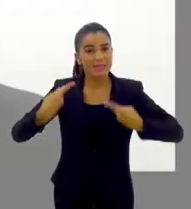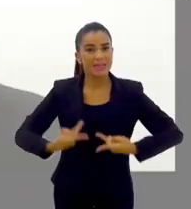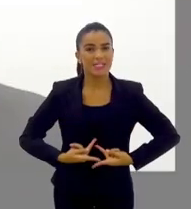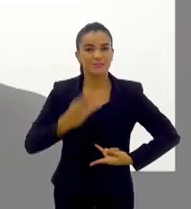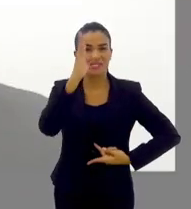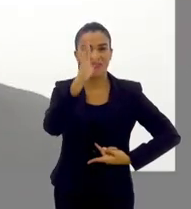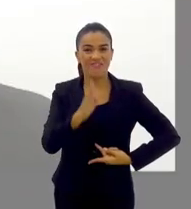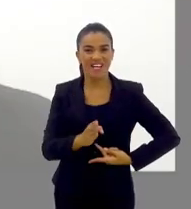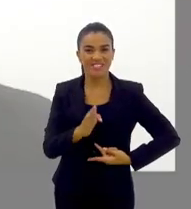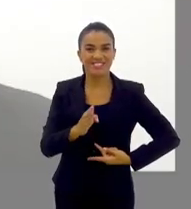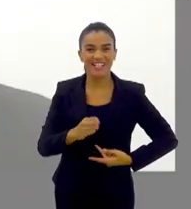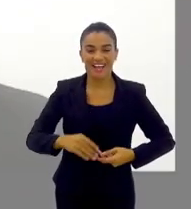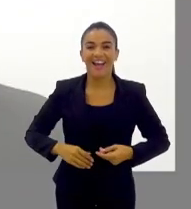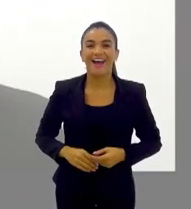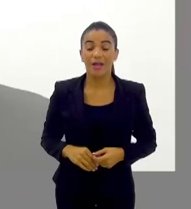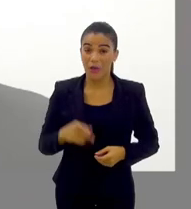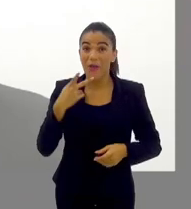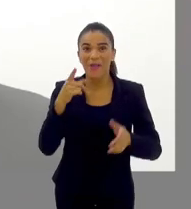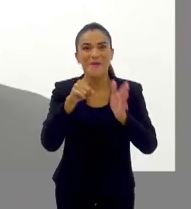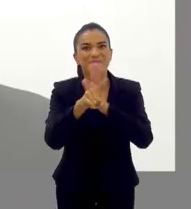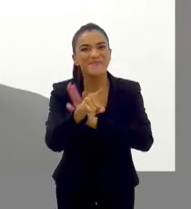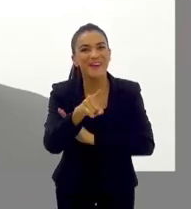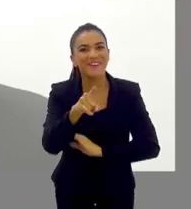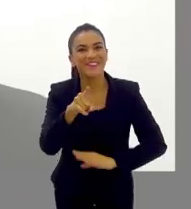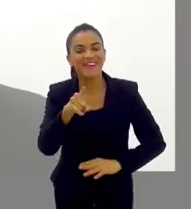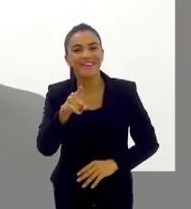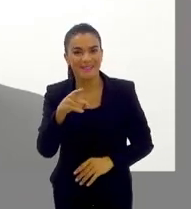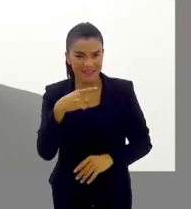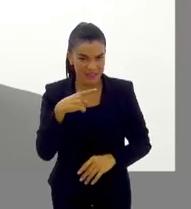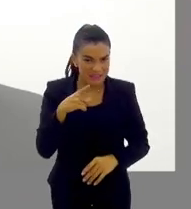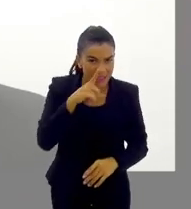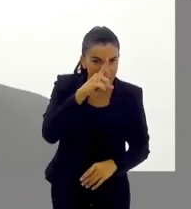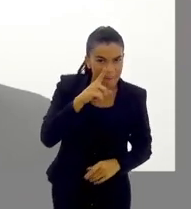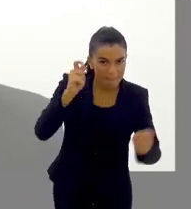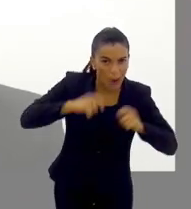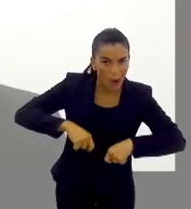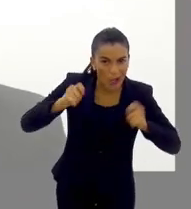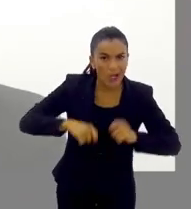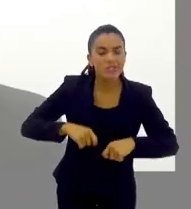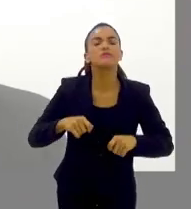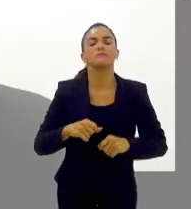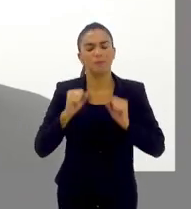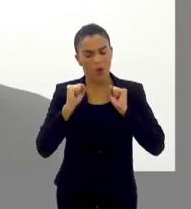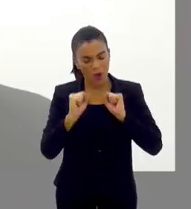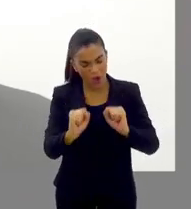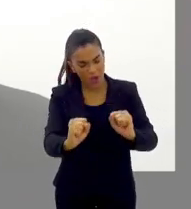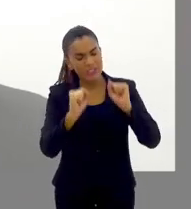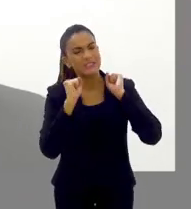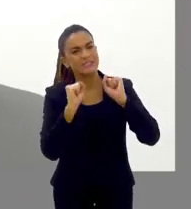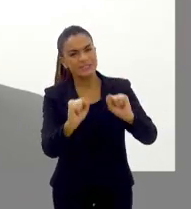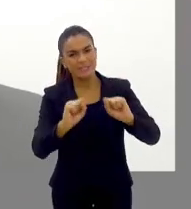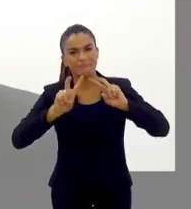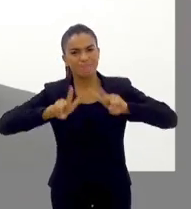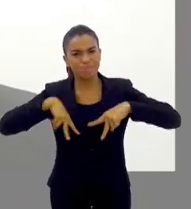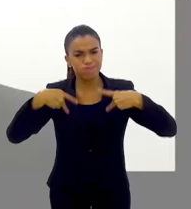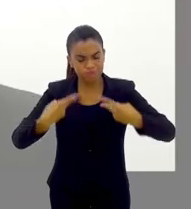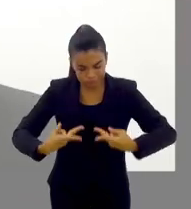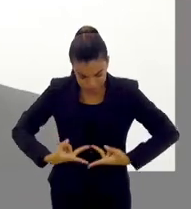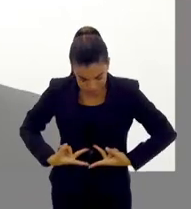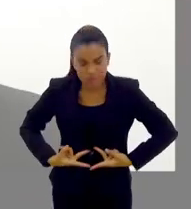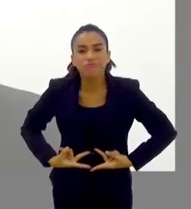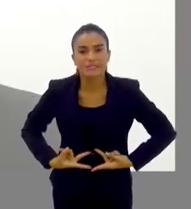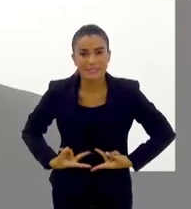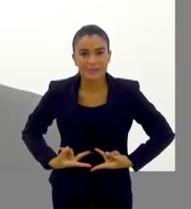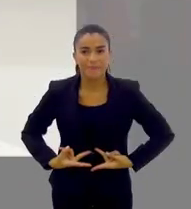Transmissão digital... Eu ia te fazer essa pergunta, é, ocorre essa possibilidade de... Pode, corre, pode, pode passar para o